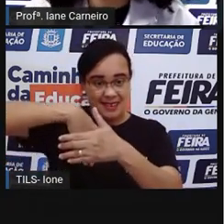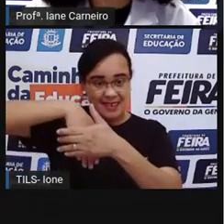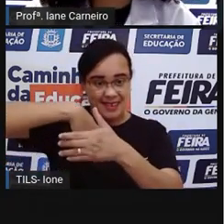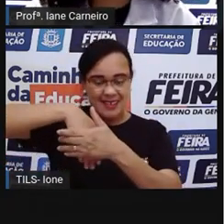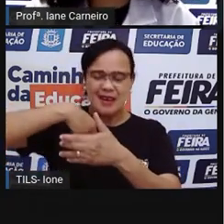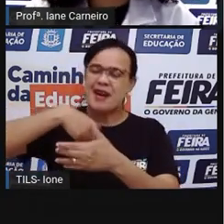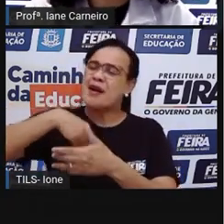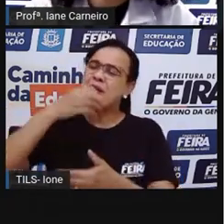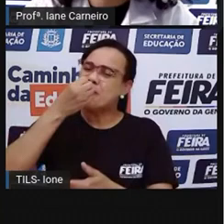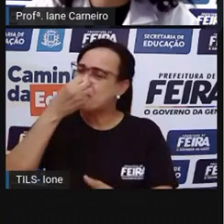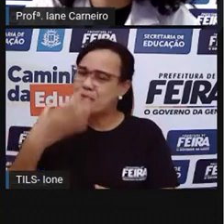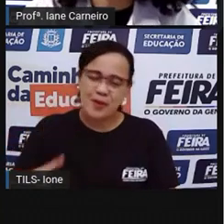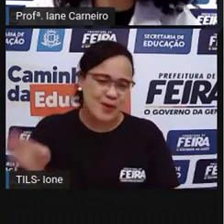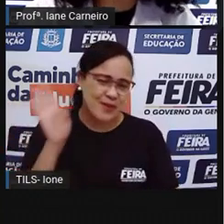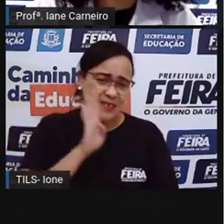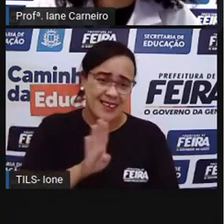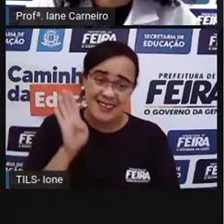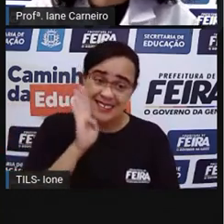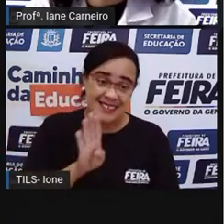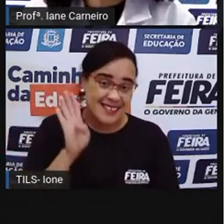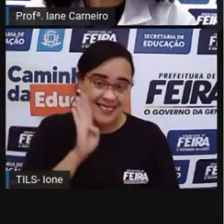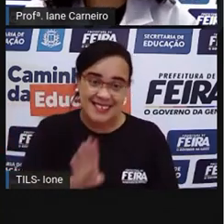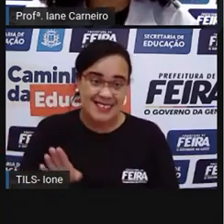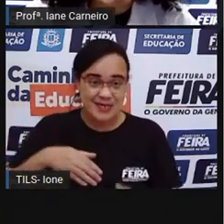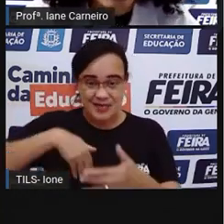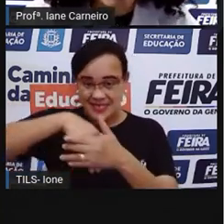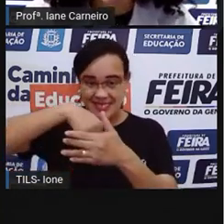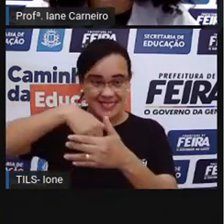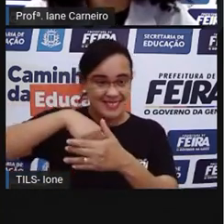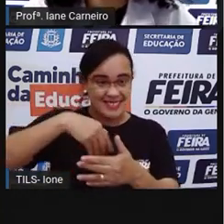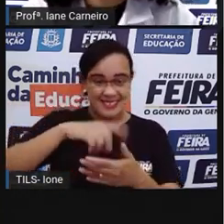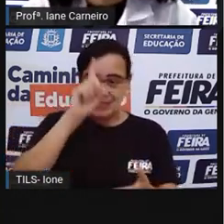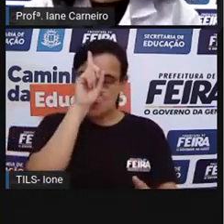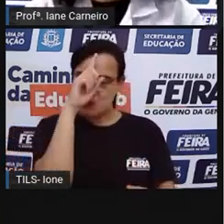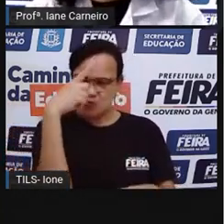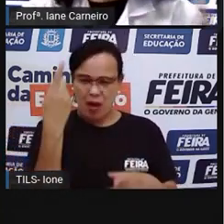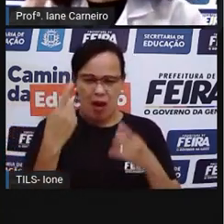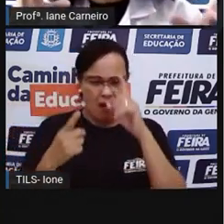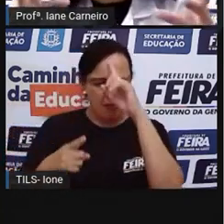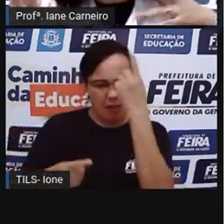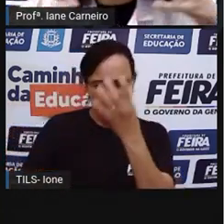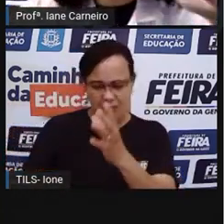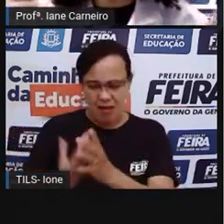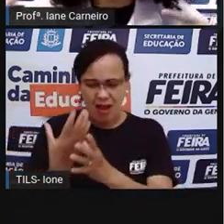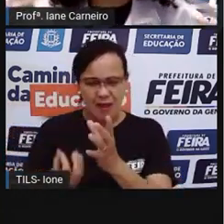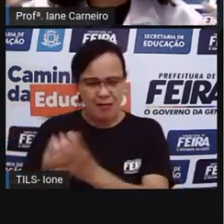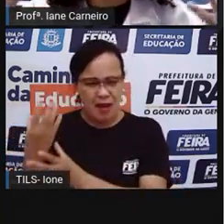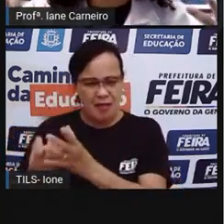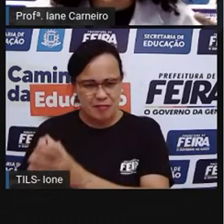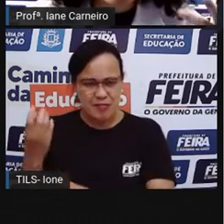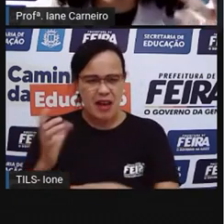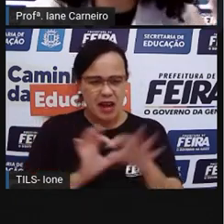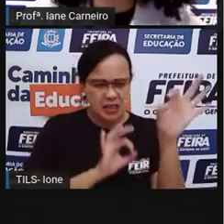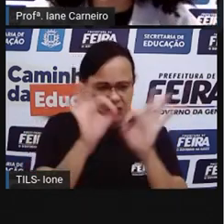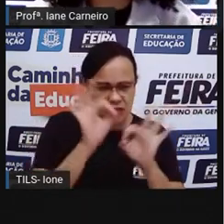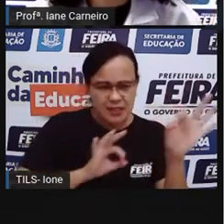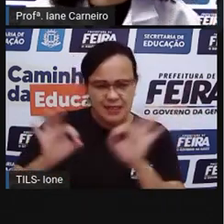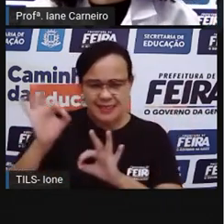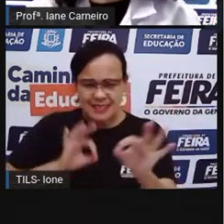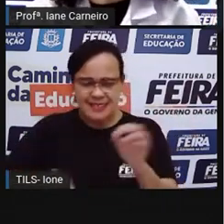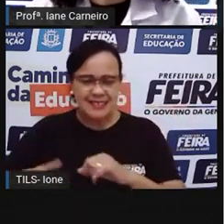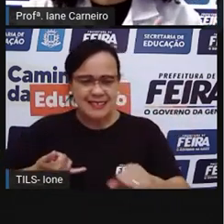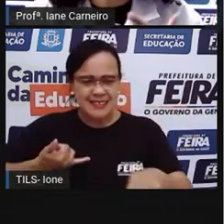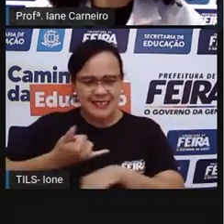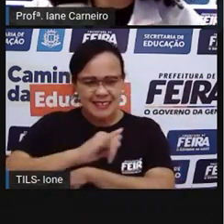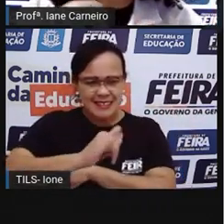é bem legal também, que movimenta nosso corpo, com nossa criatividade, né? Nos ajuda a elaborar estratégias para vencer o